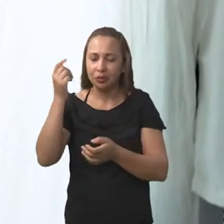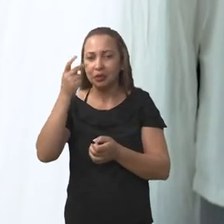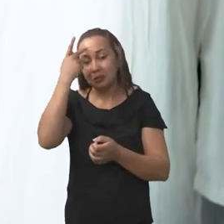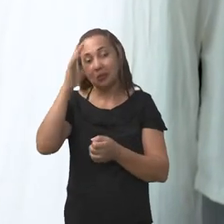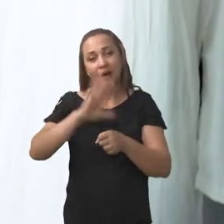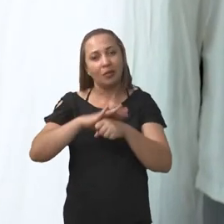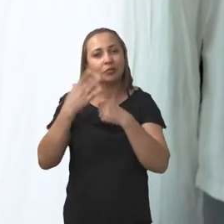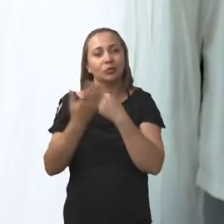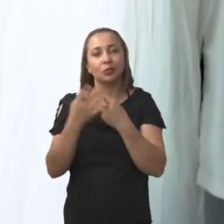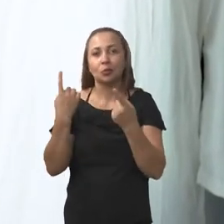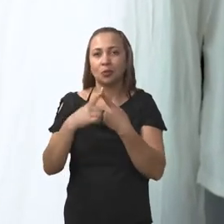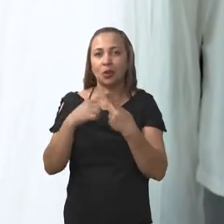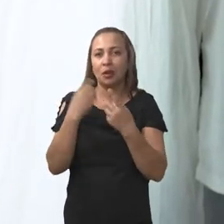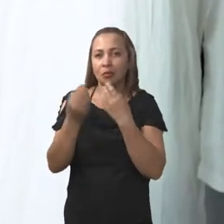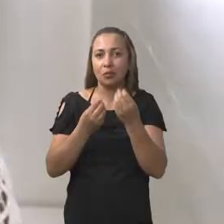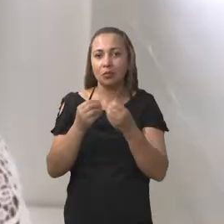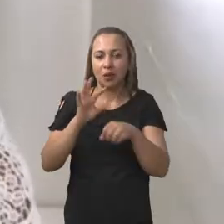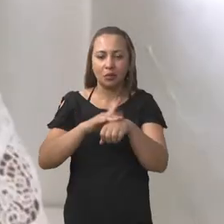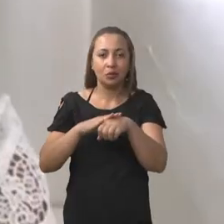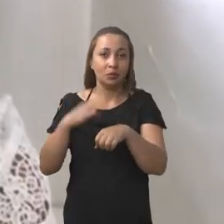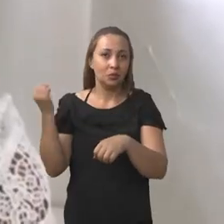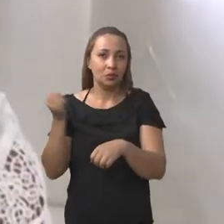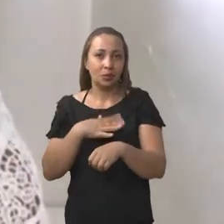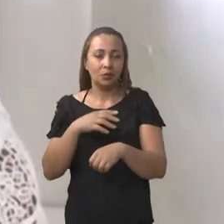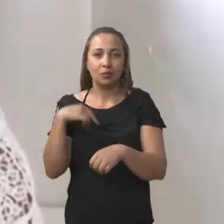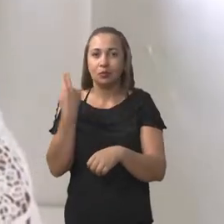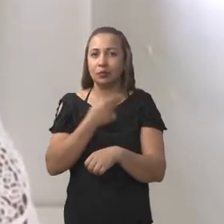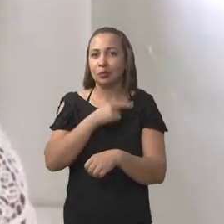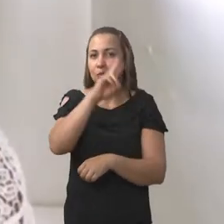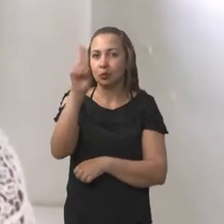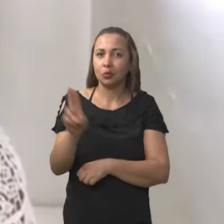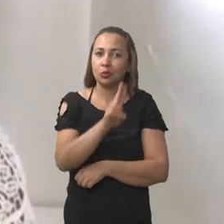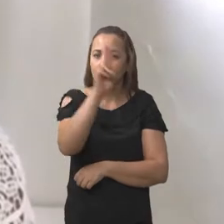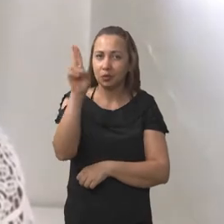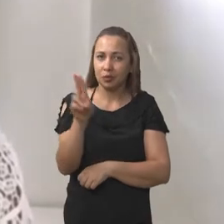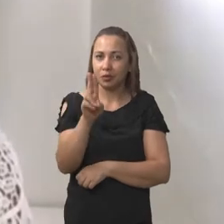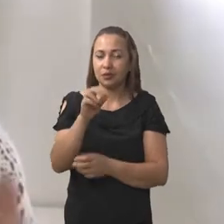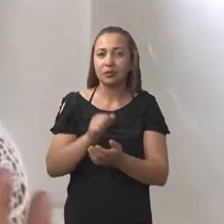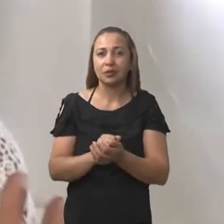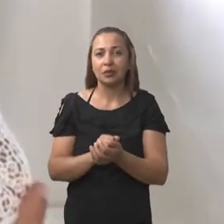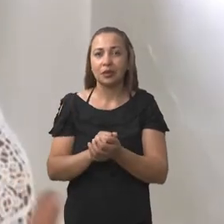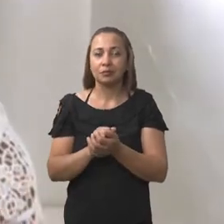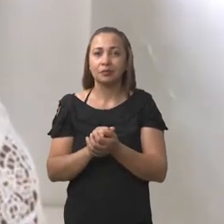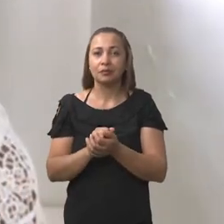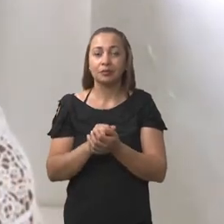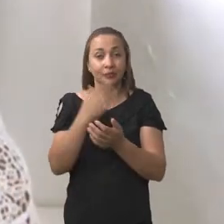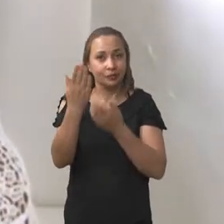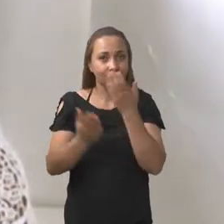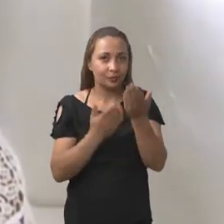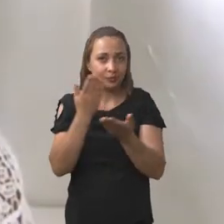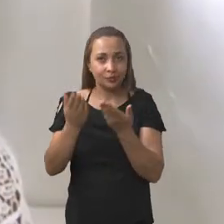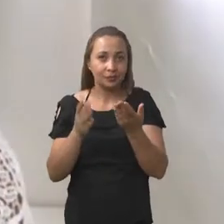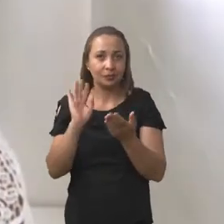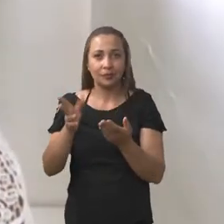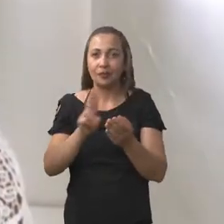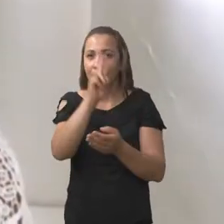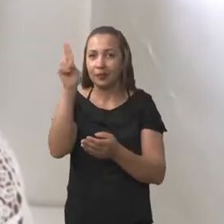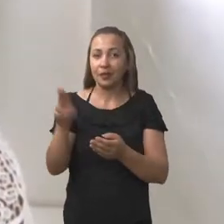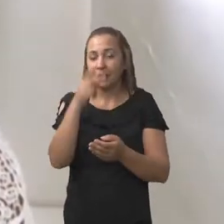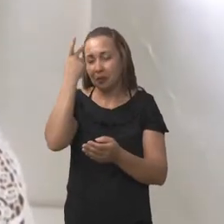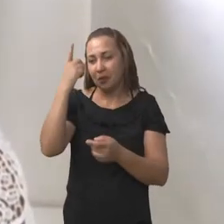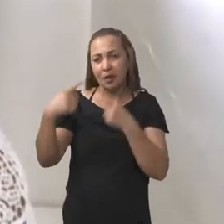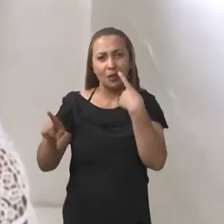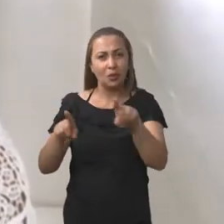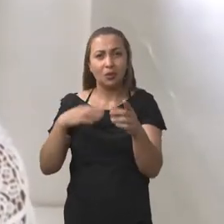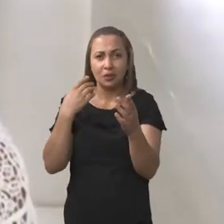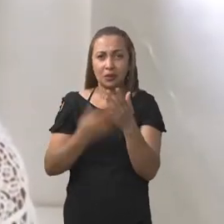para a Covid. Porque, como é uma doença nova, a gente utiliza os tratamentos que já utilizávamos para as